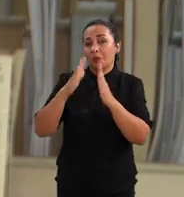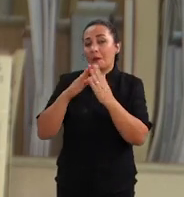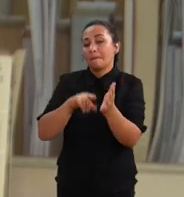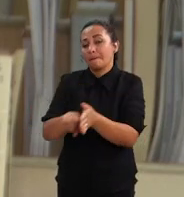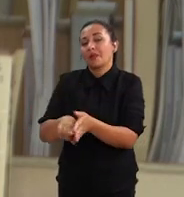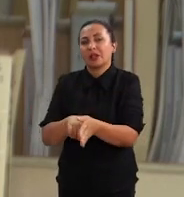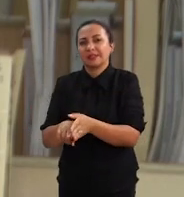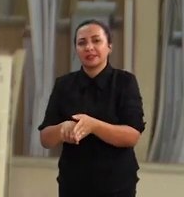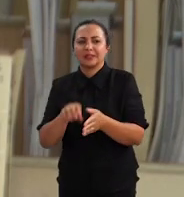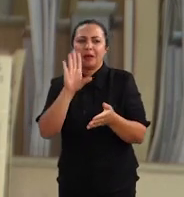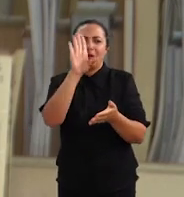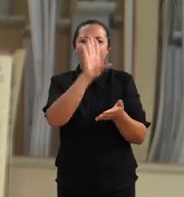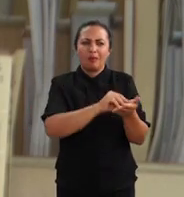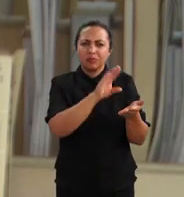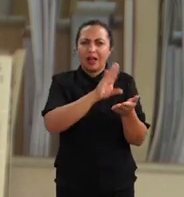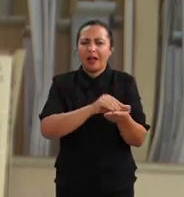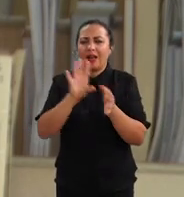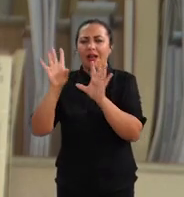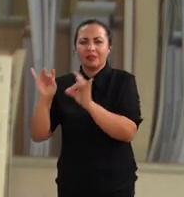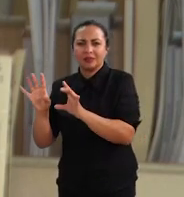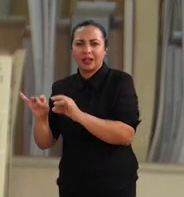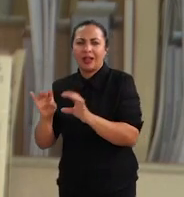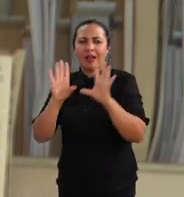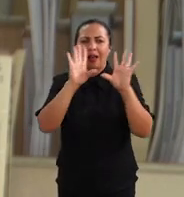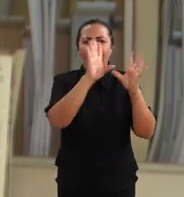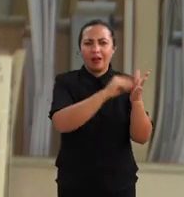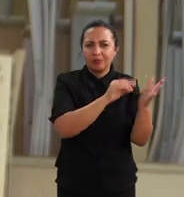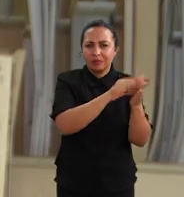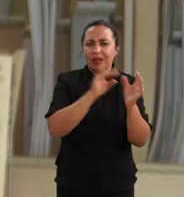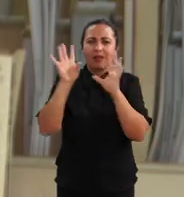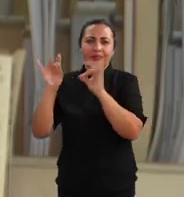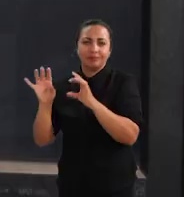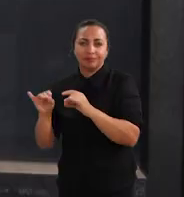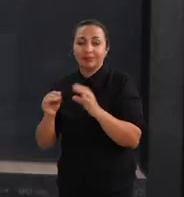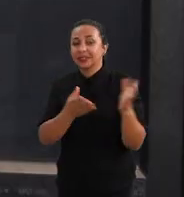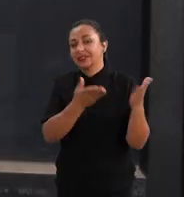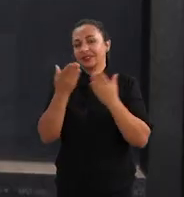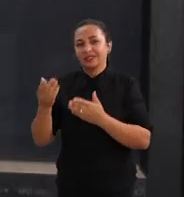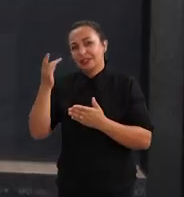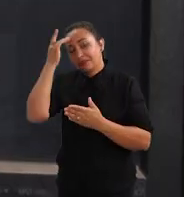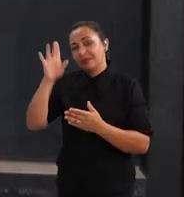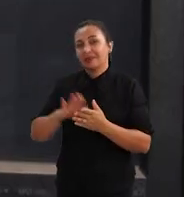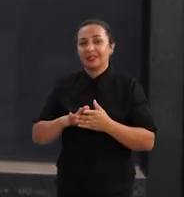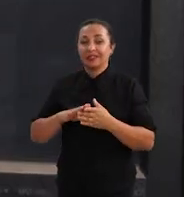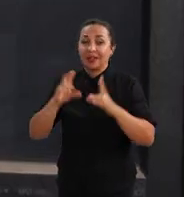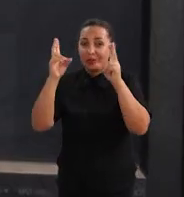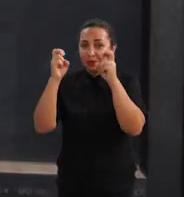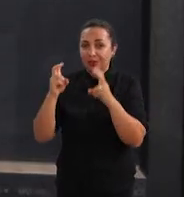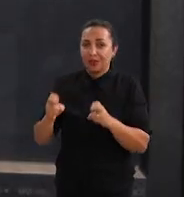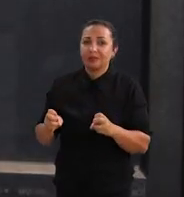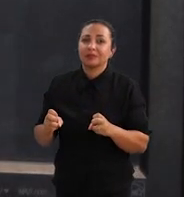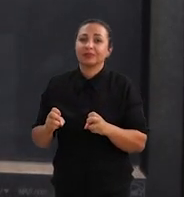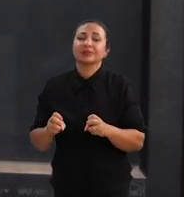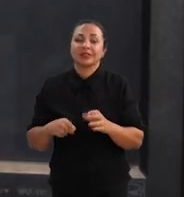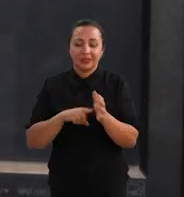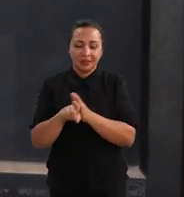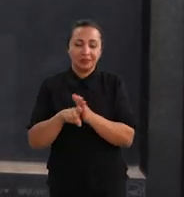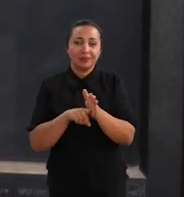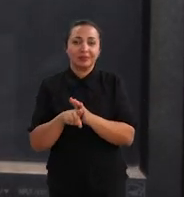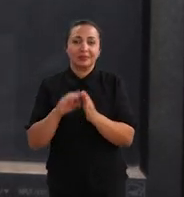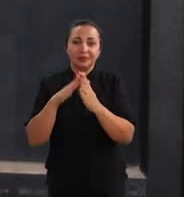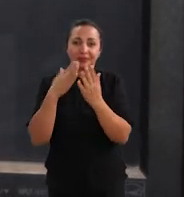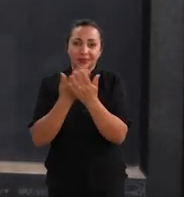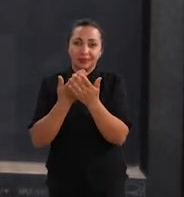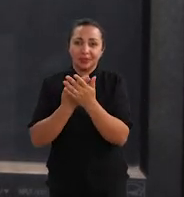Sair um pouco daquele copiar e colar e trazer para as crianças esse assunto, essa temática da